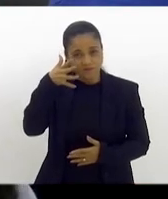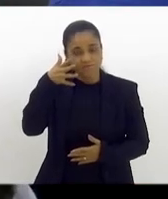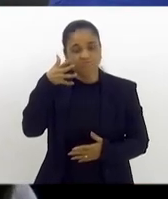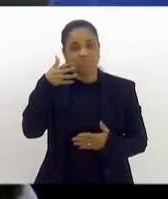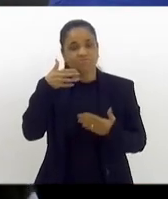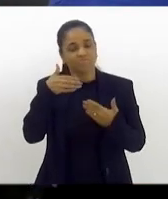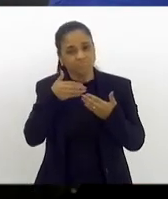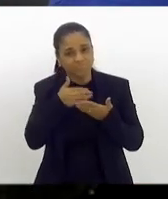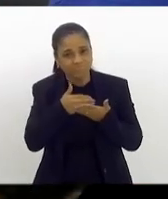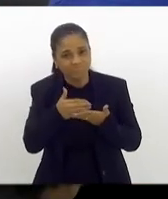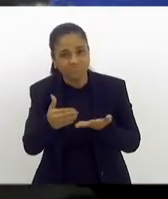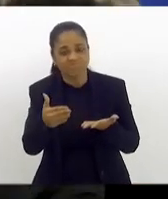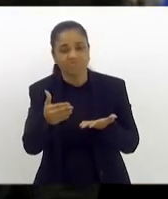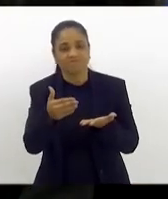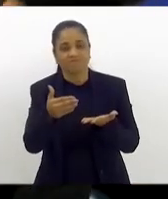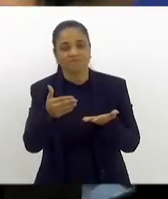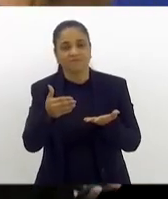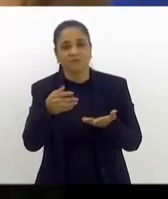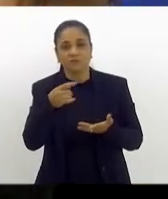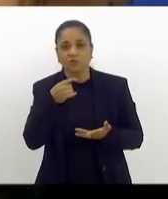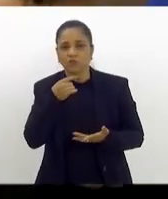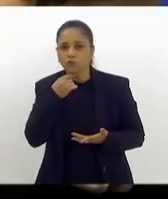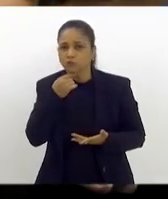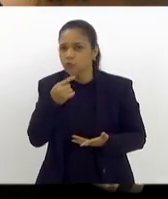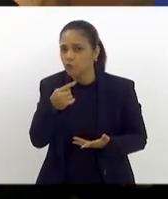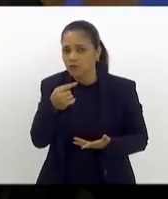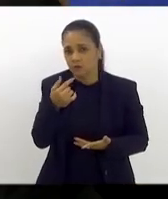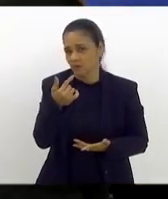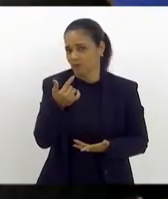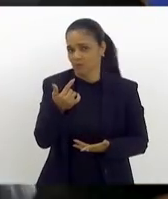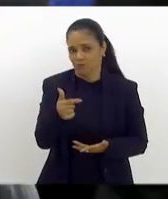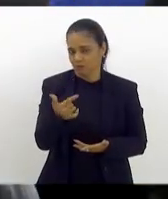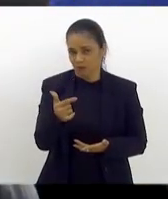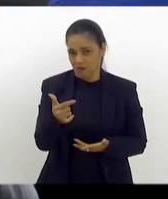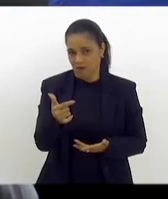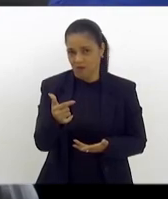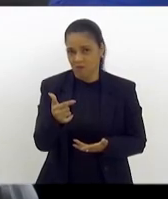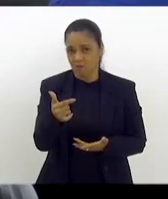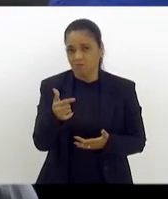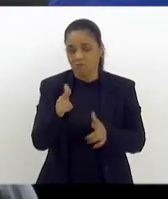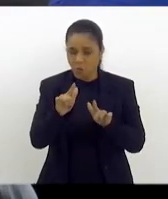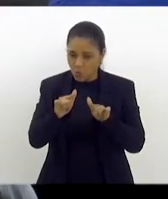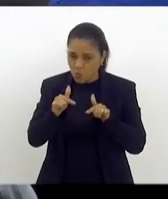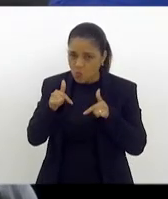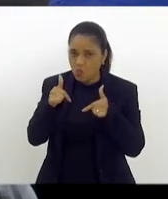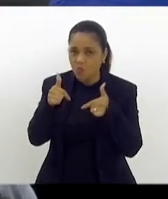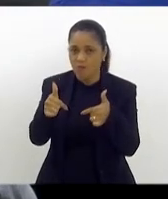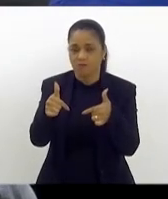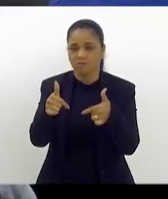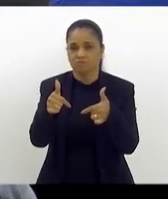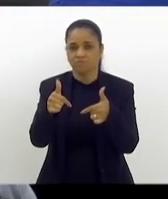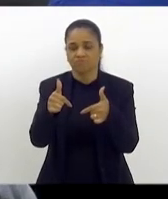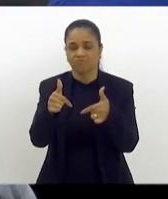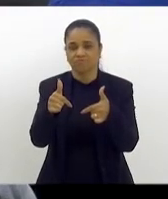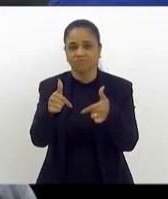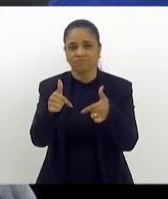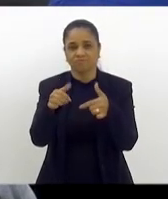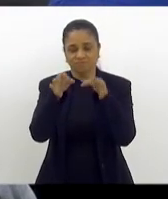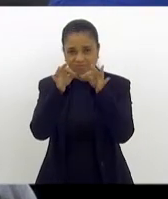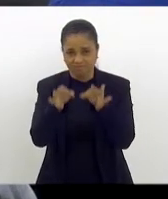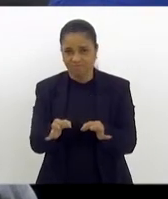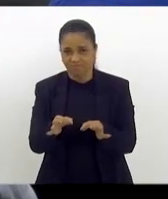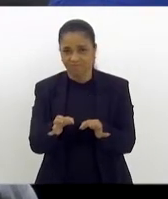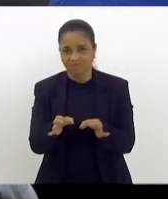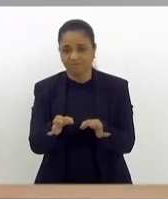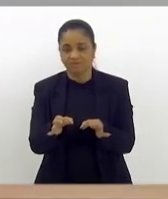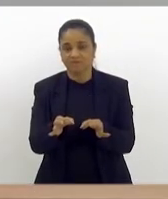iniciativa é sem dúvida alguma um gesto definitivamente oportuno, oportuno porque